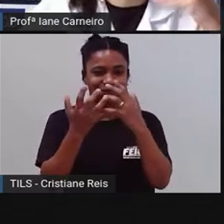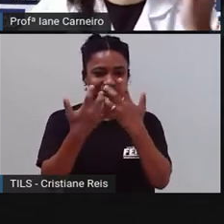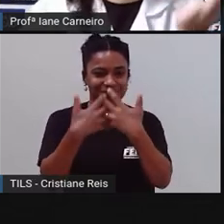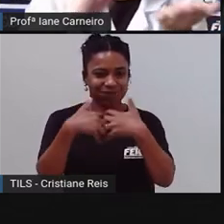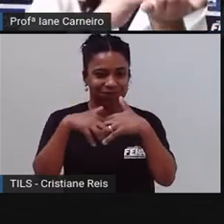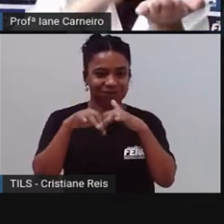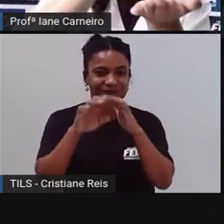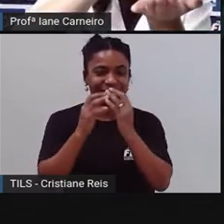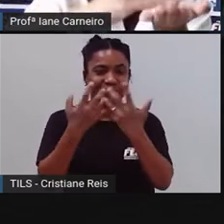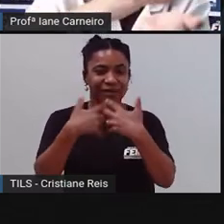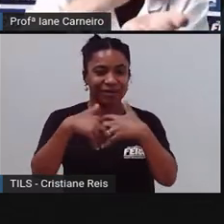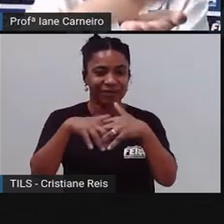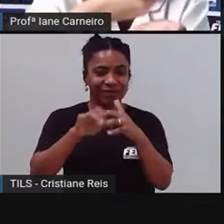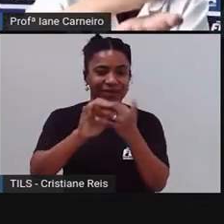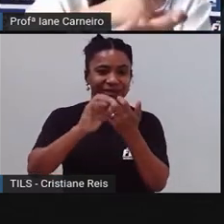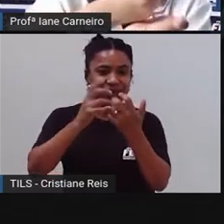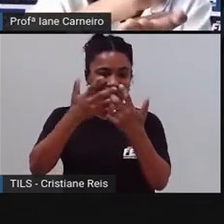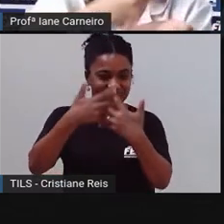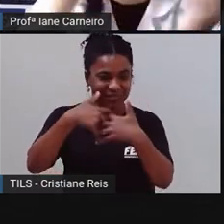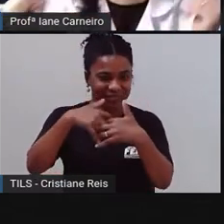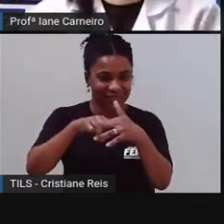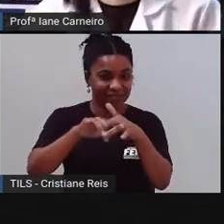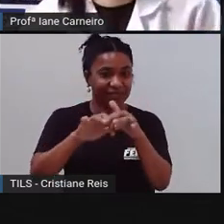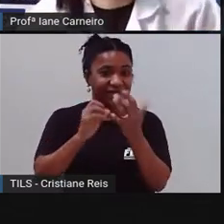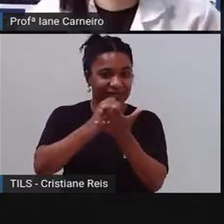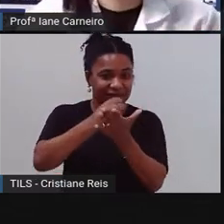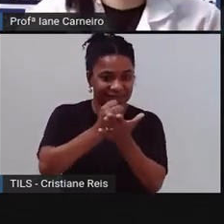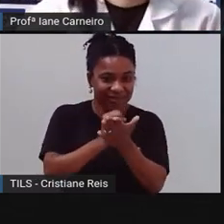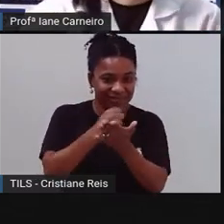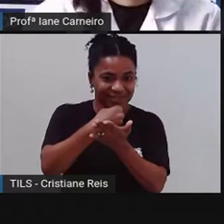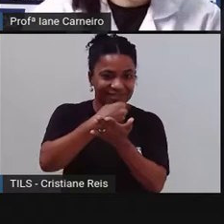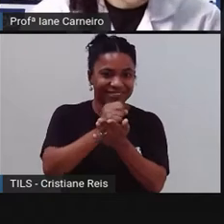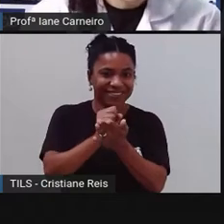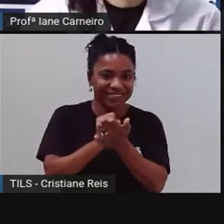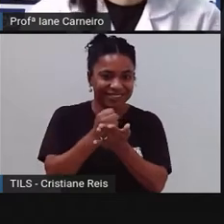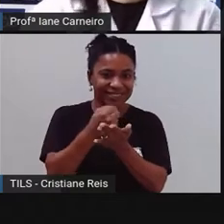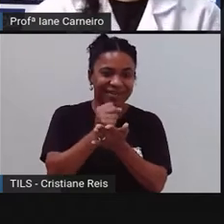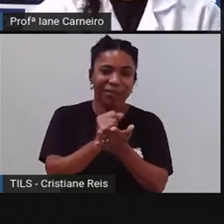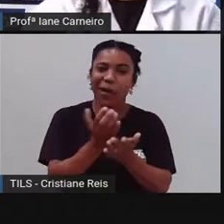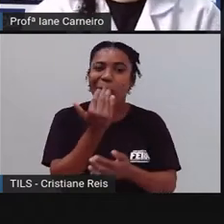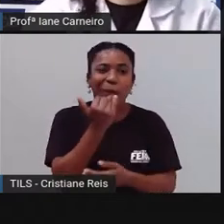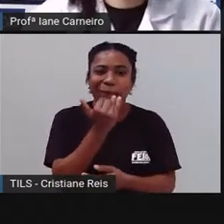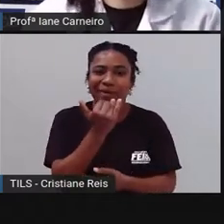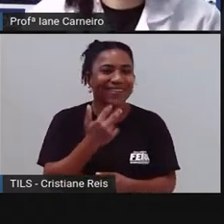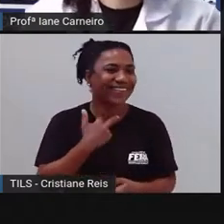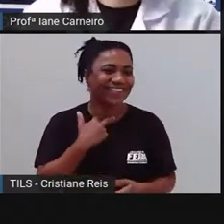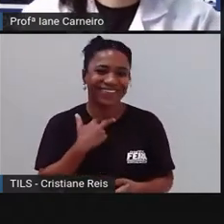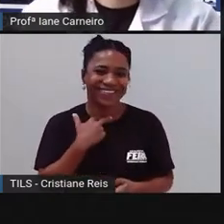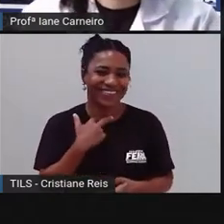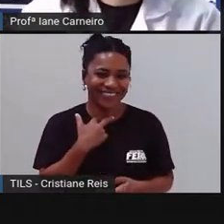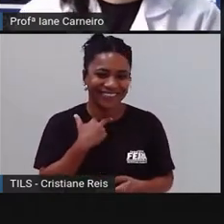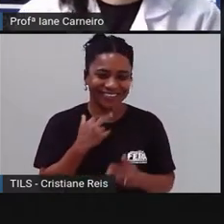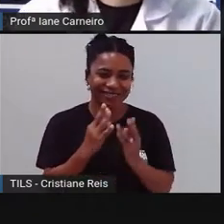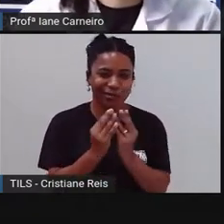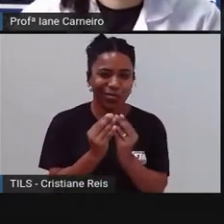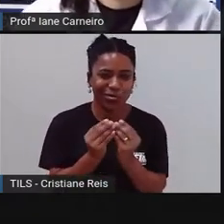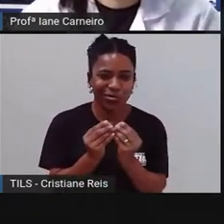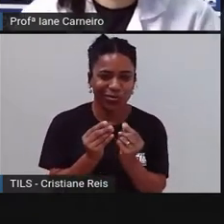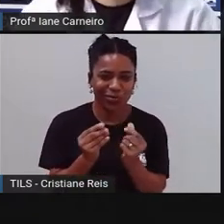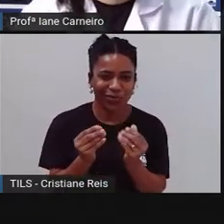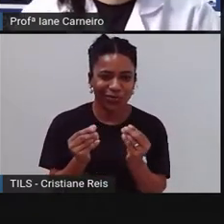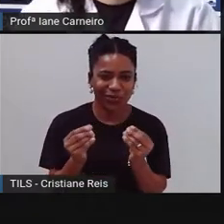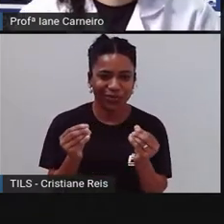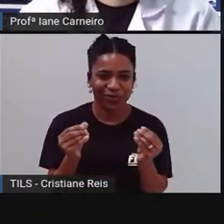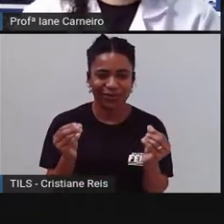comer, né? O moinho vai mastigando a semente. Vai amassando a semente. Legal, hein? Interessante essa adivinha. Alguém aí acertou?